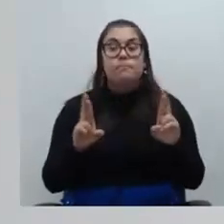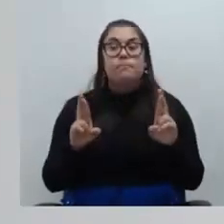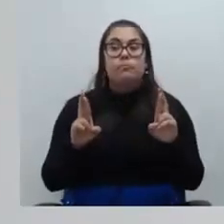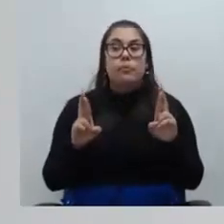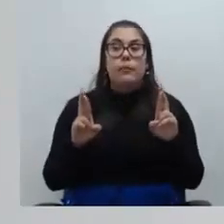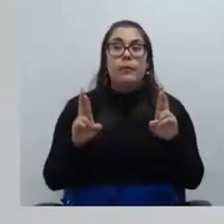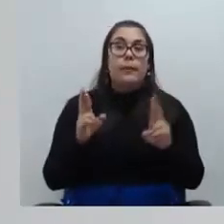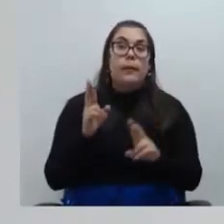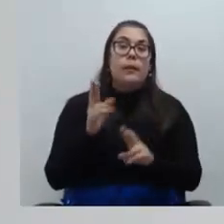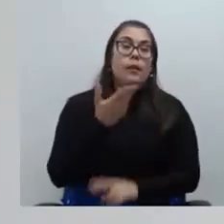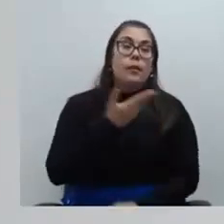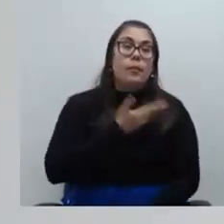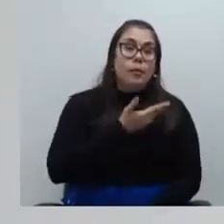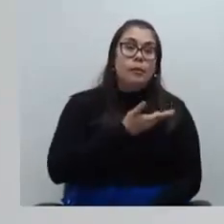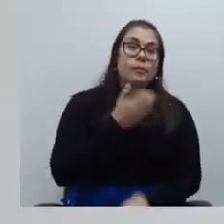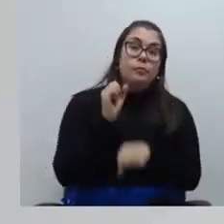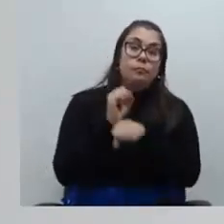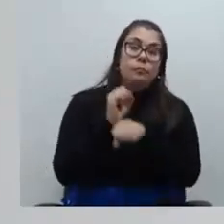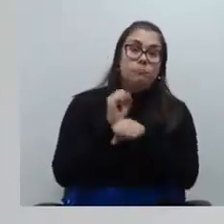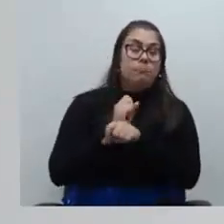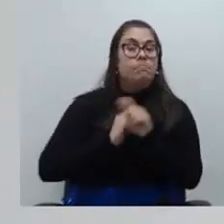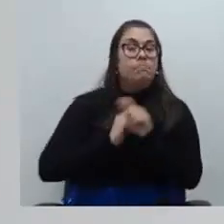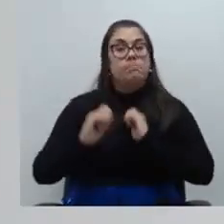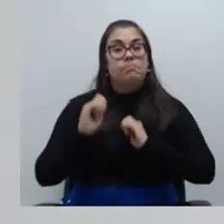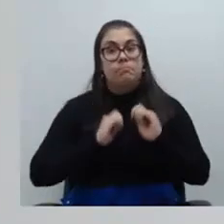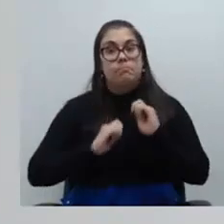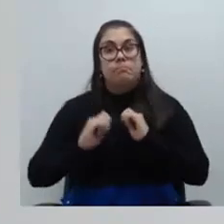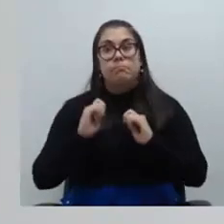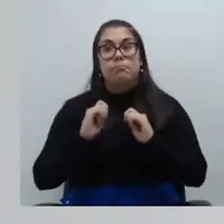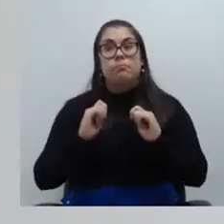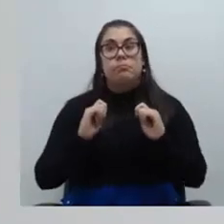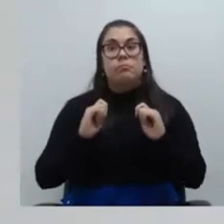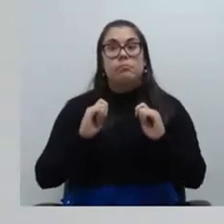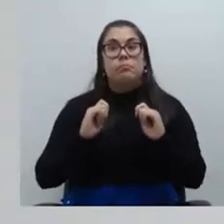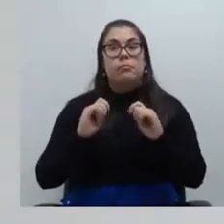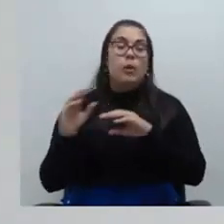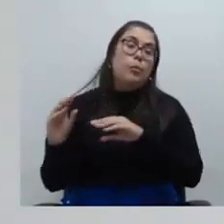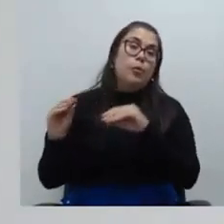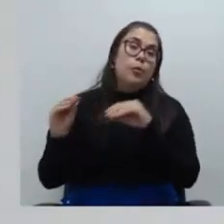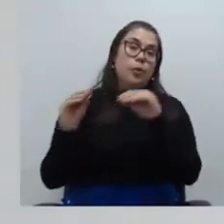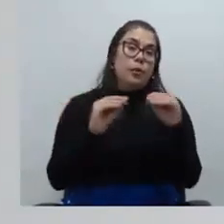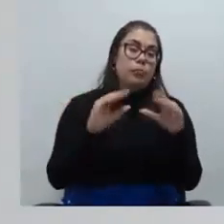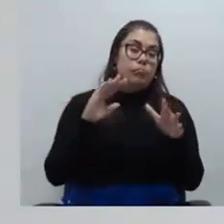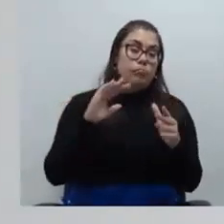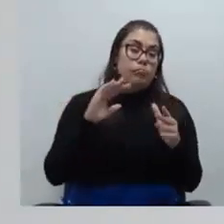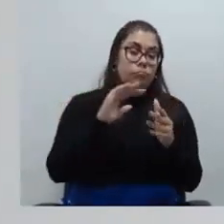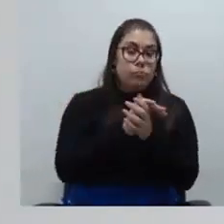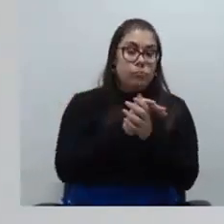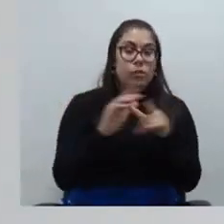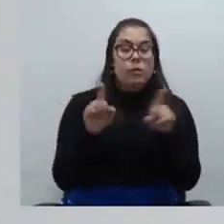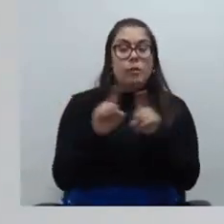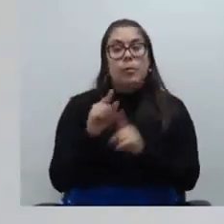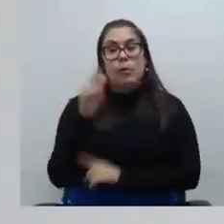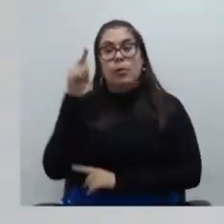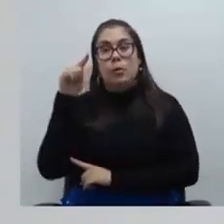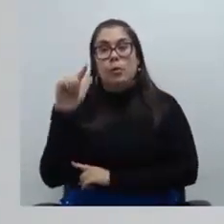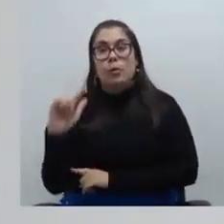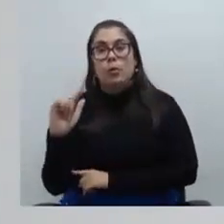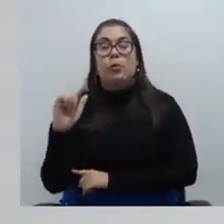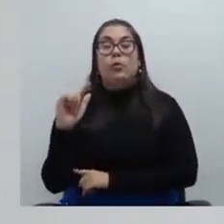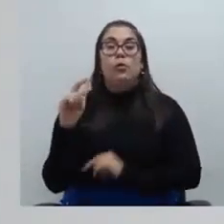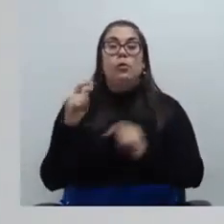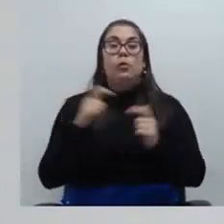tanto para a colega que está aguardando ansiosamente a remoção por união de cônjuges como as outras unidades que estão